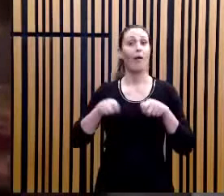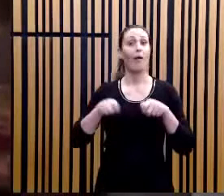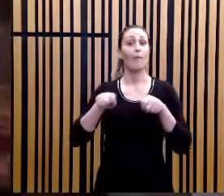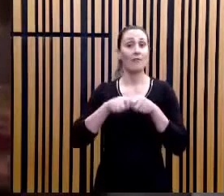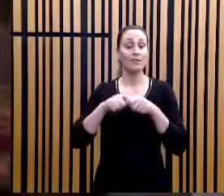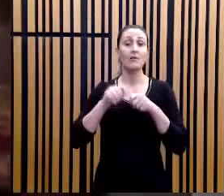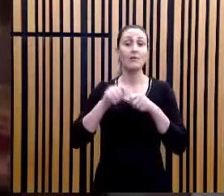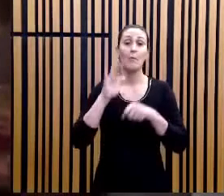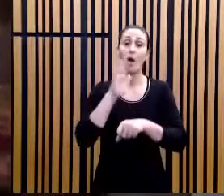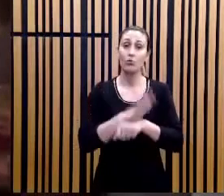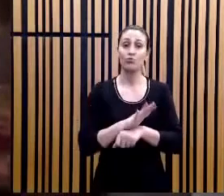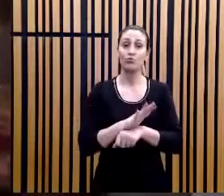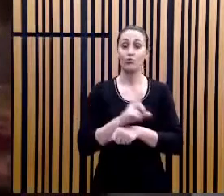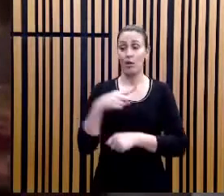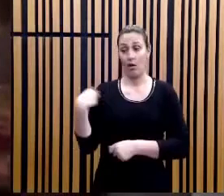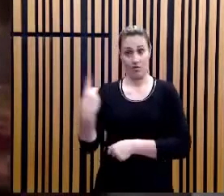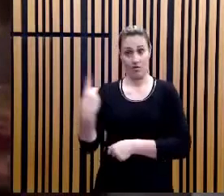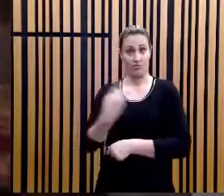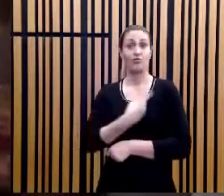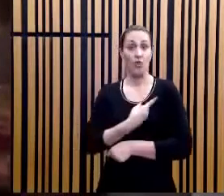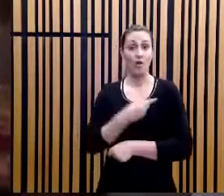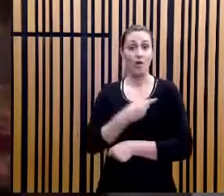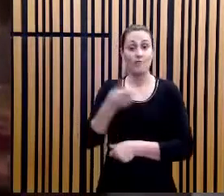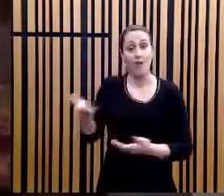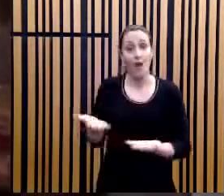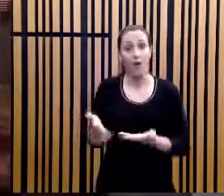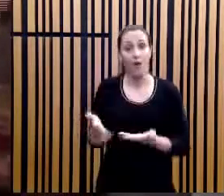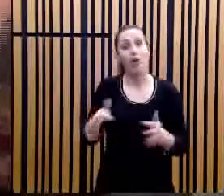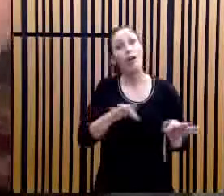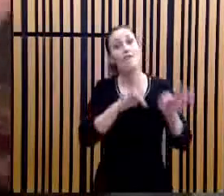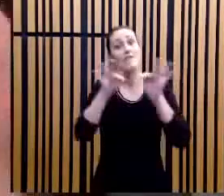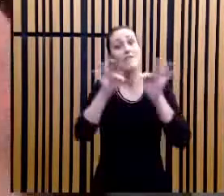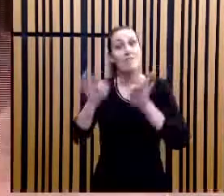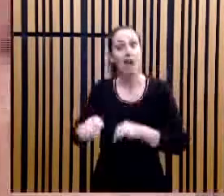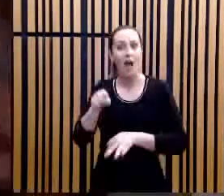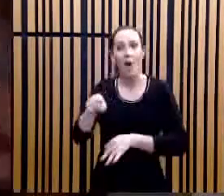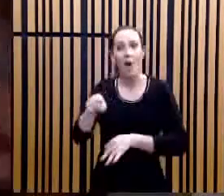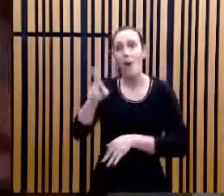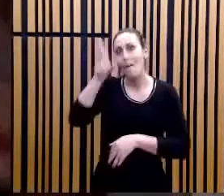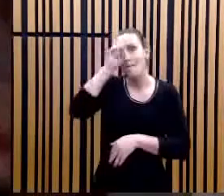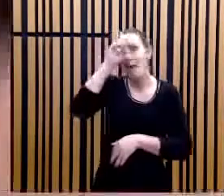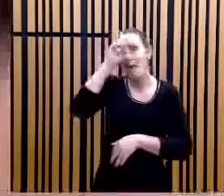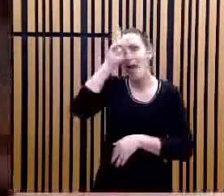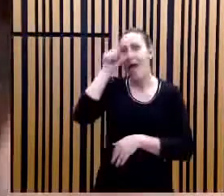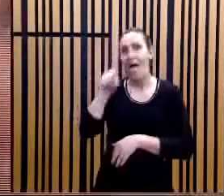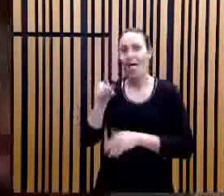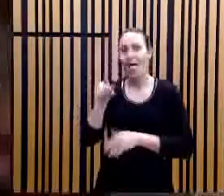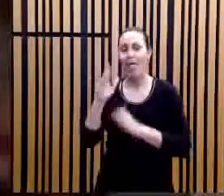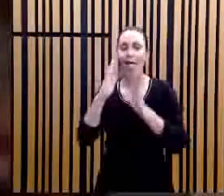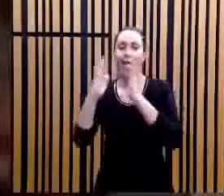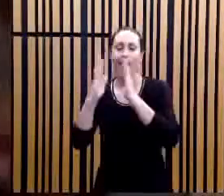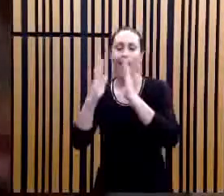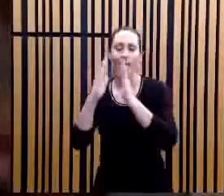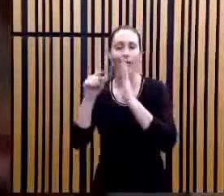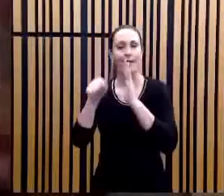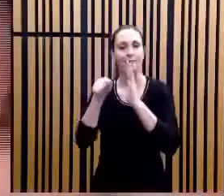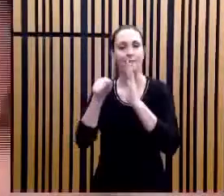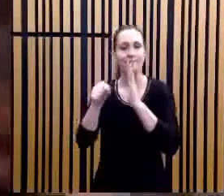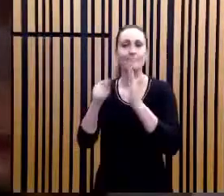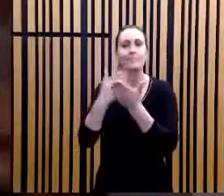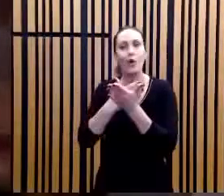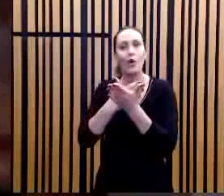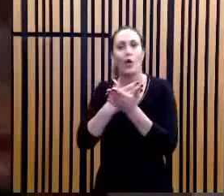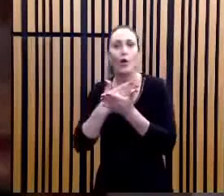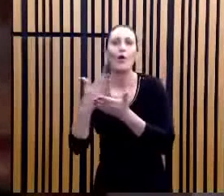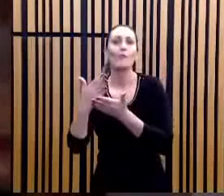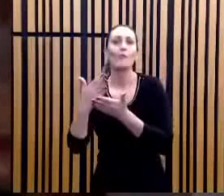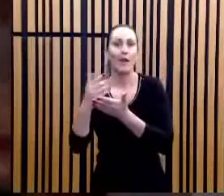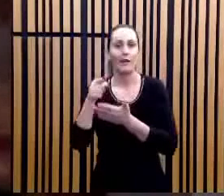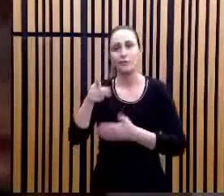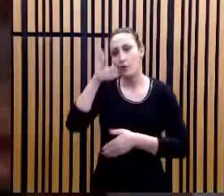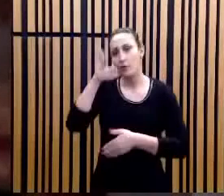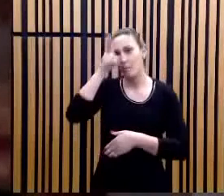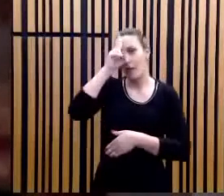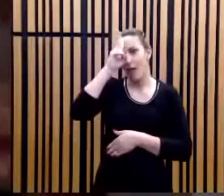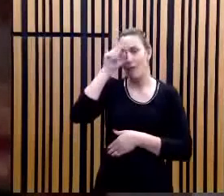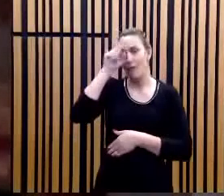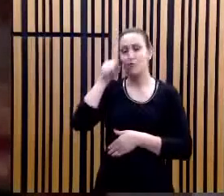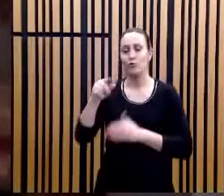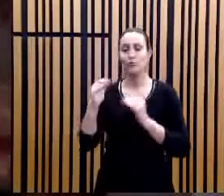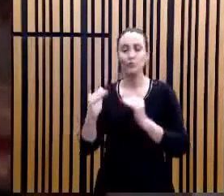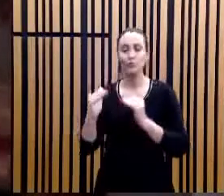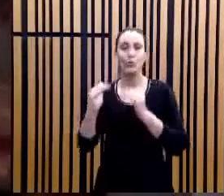nessas condições, no final do ensino médio ou naquele limbo entre o fim do ensino médio e o início do ensino superior,